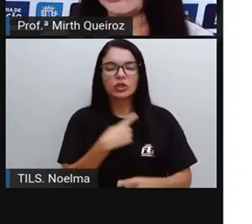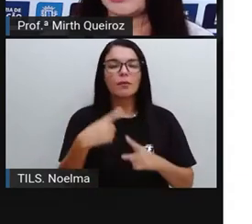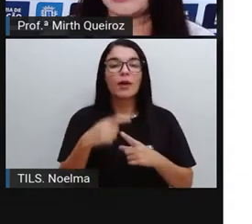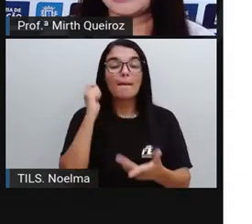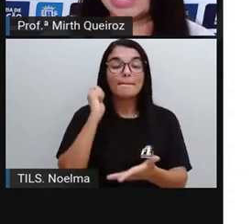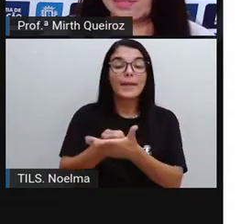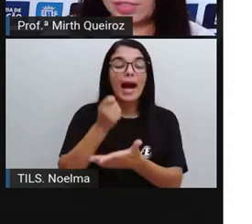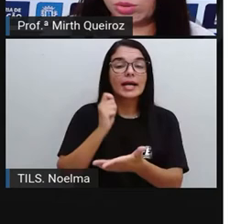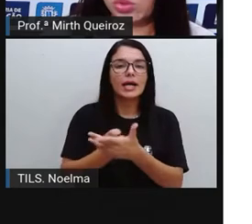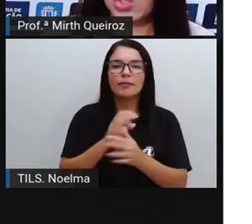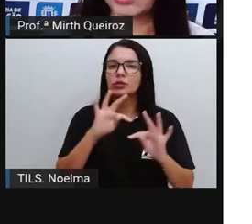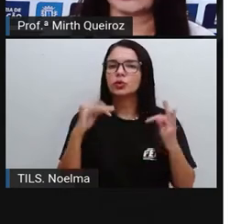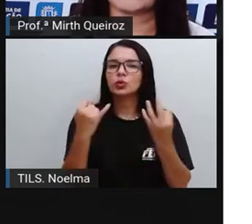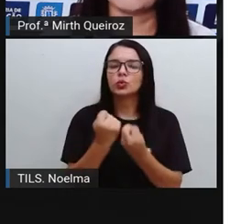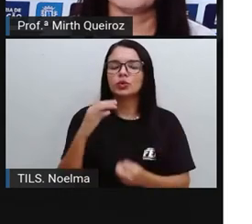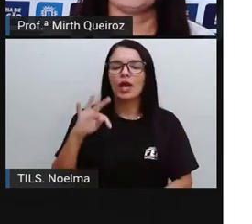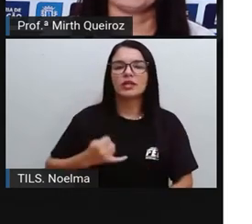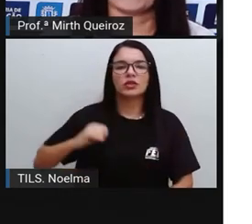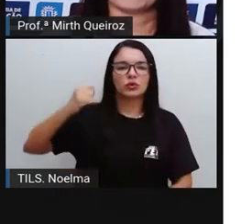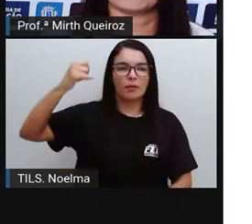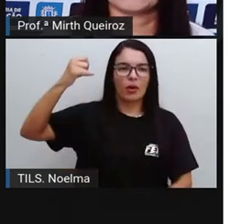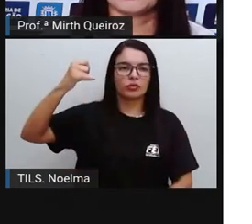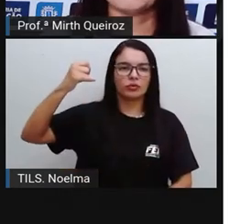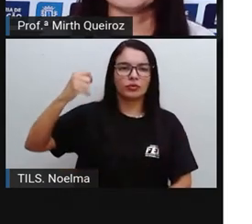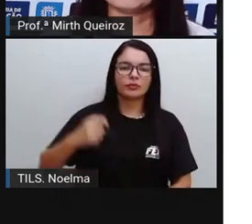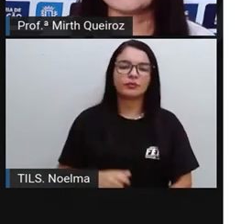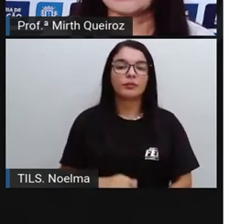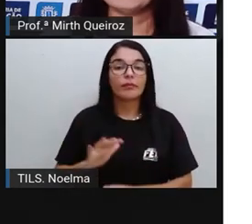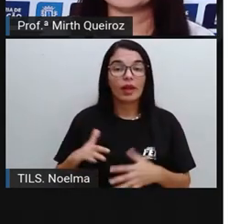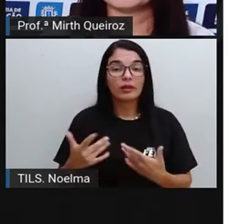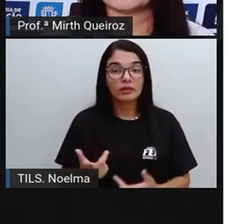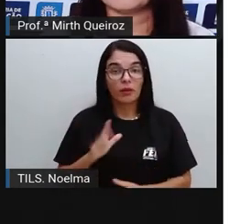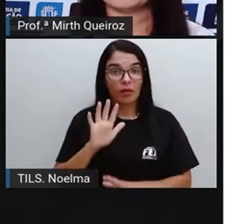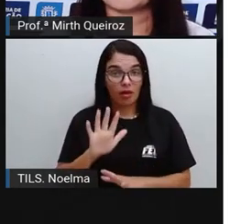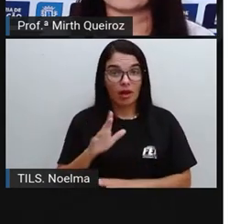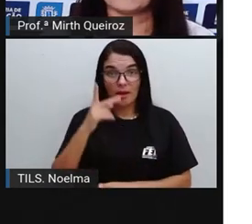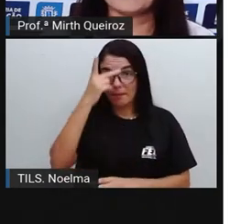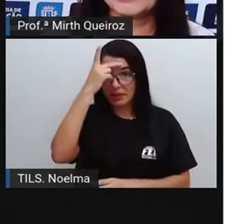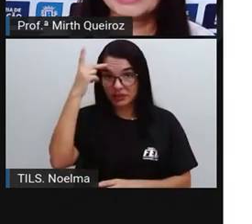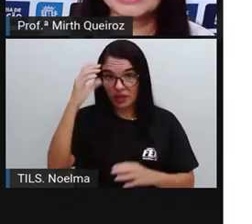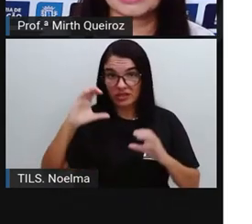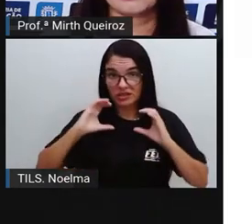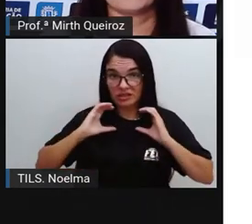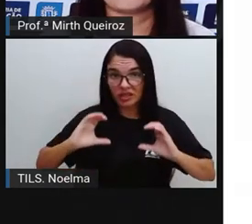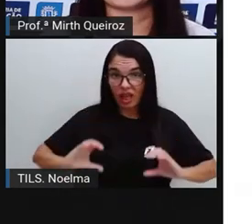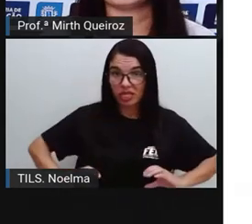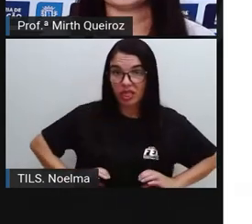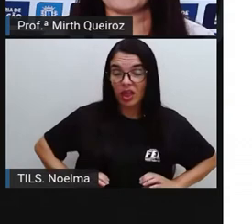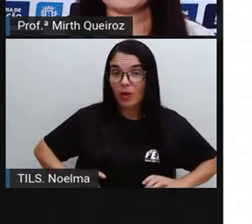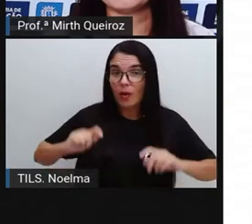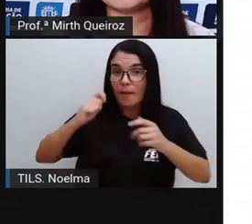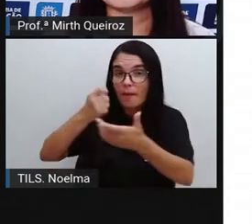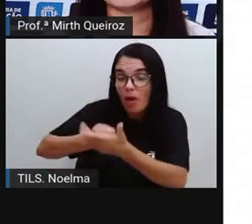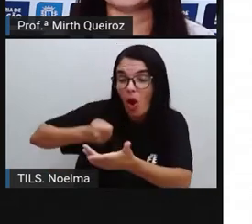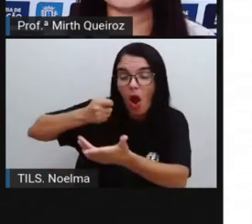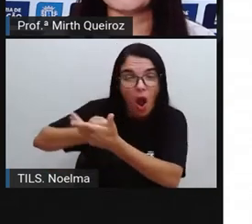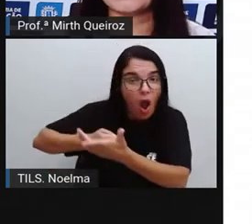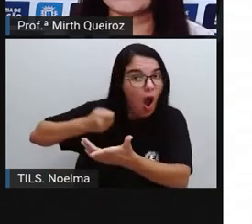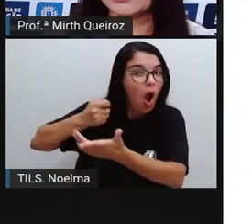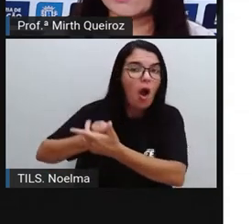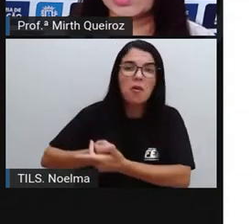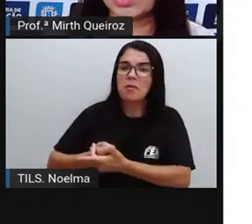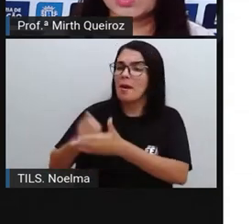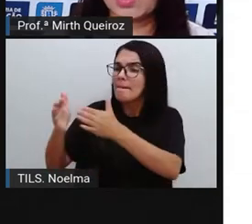por isso Através dos nossos impostos Então cabe aos cidadãos A cobrança Para que os governantes Eles